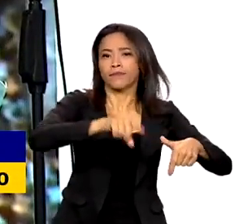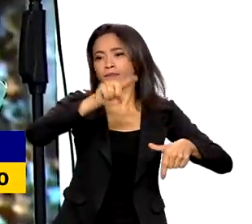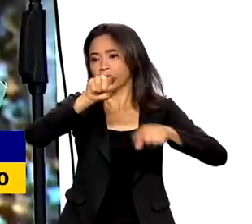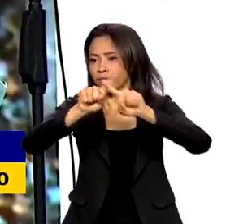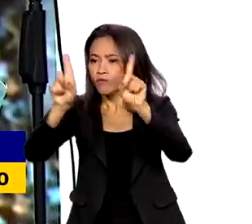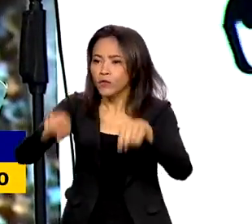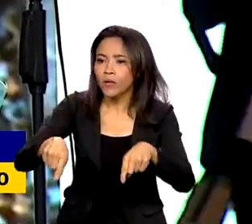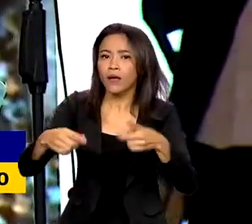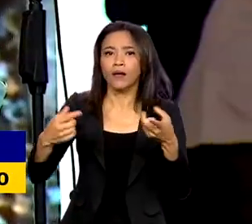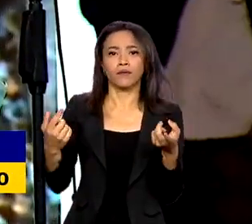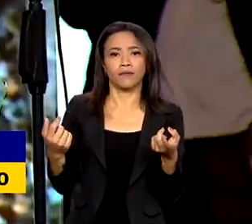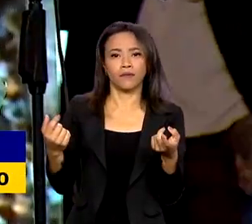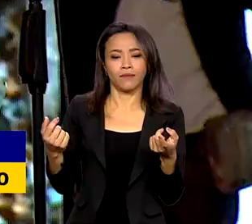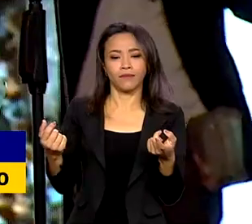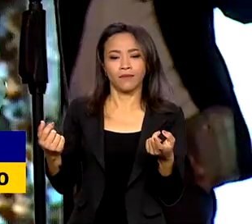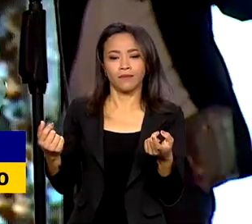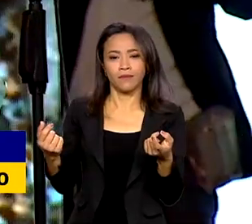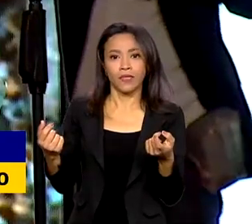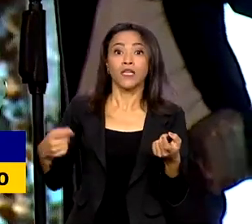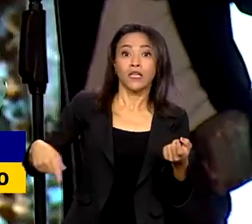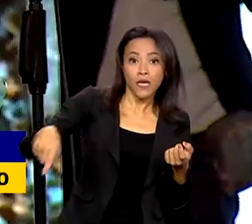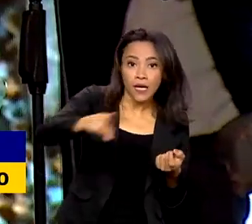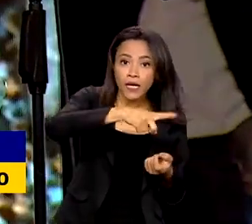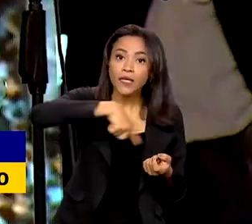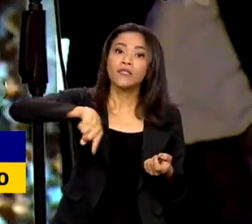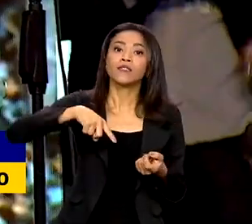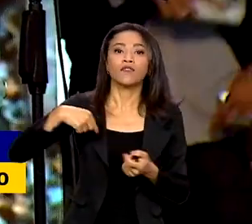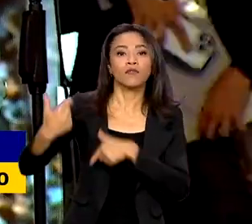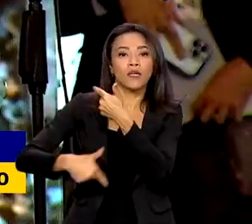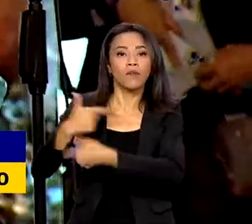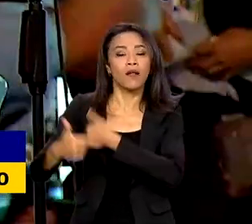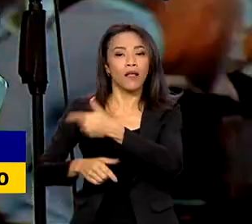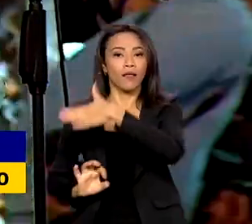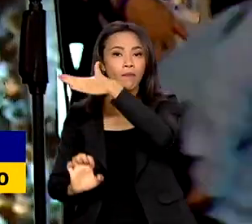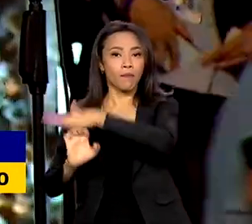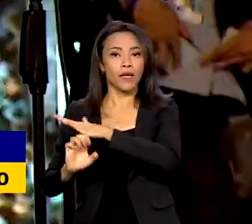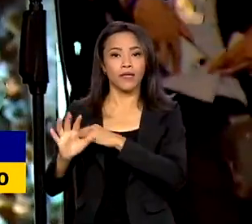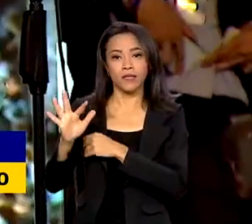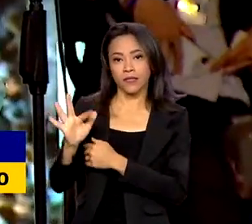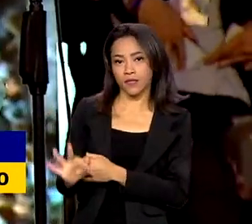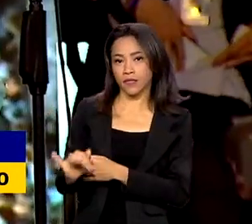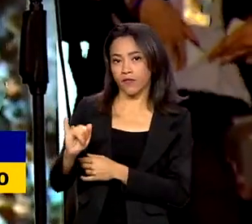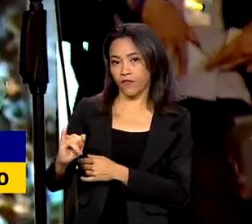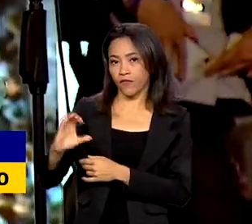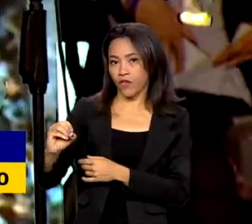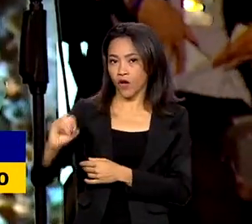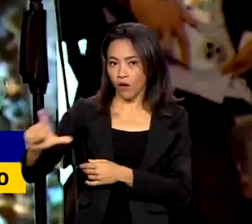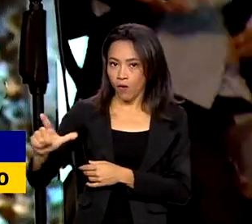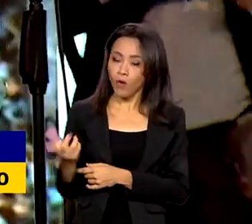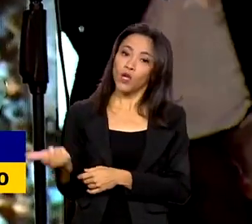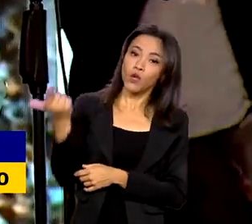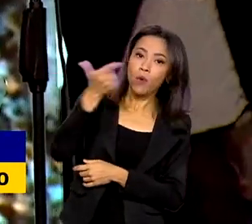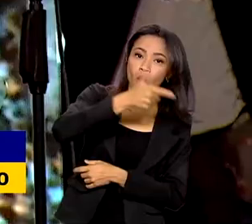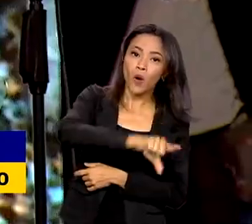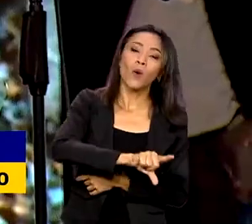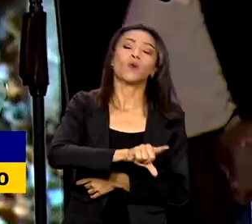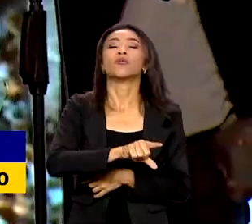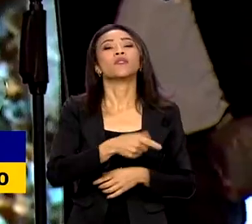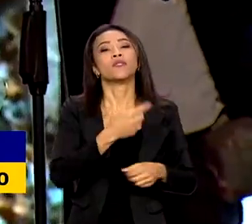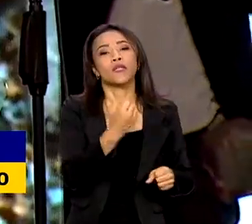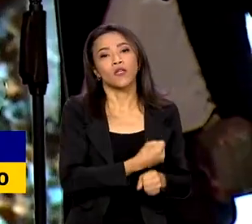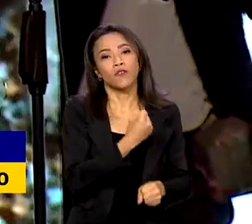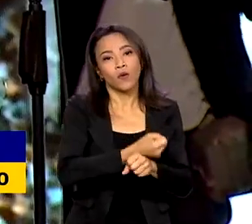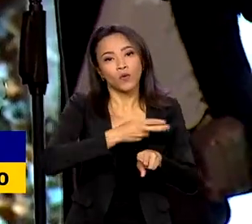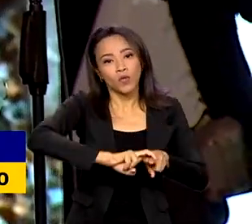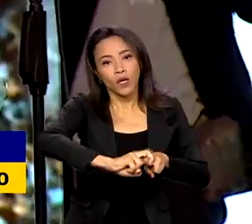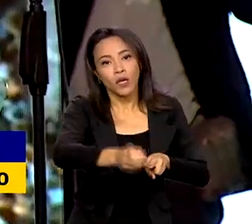da Ferrovia Fiol, aos da Ferrovia de Integração Centro-Oeste, aos